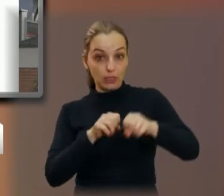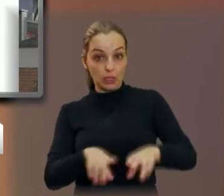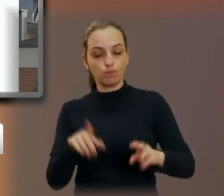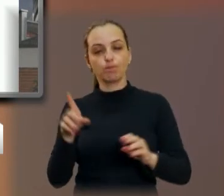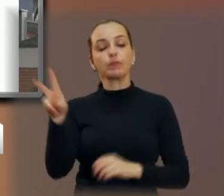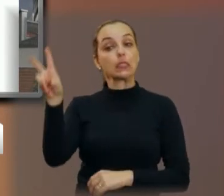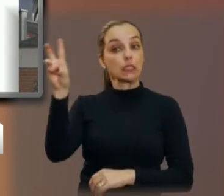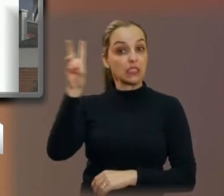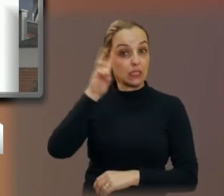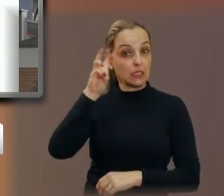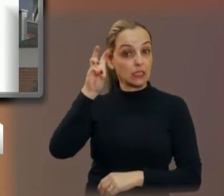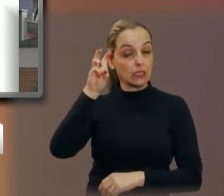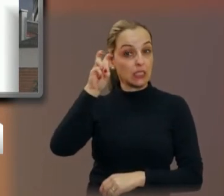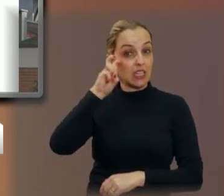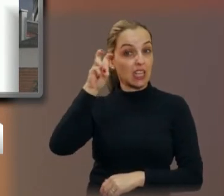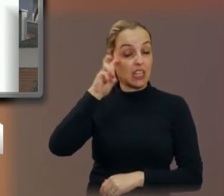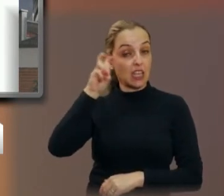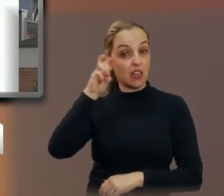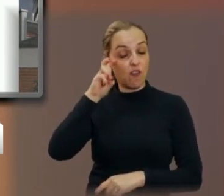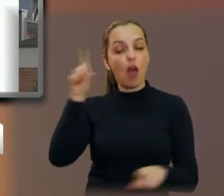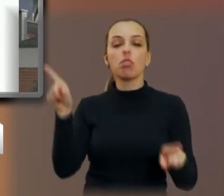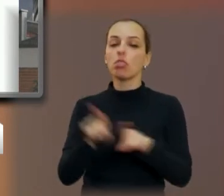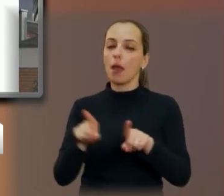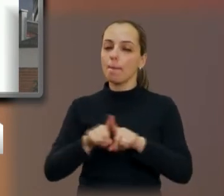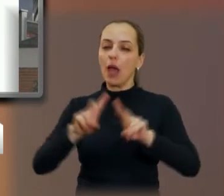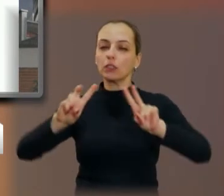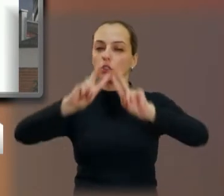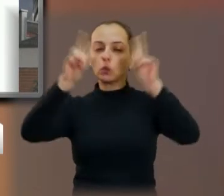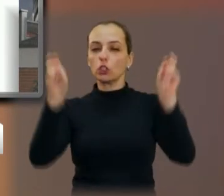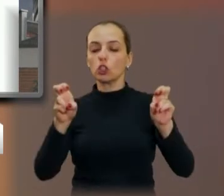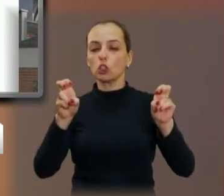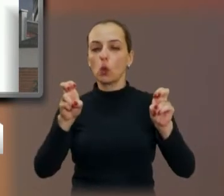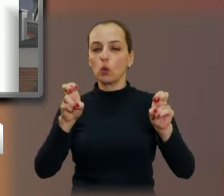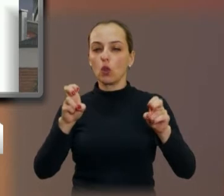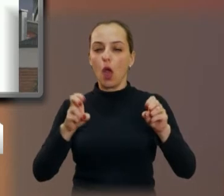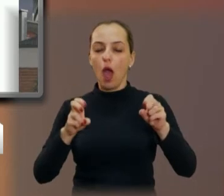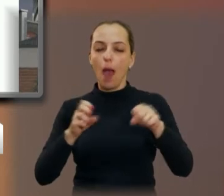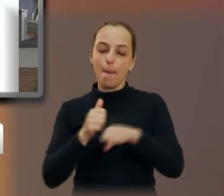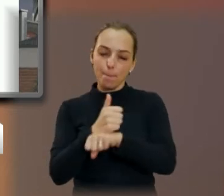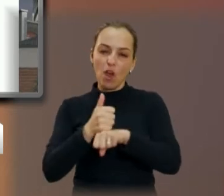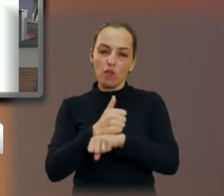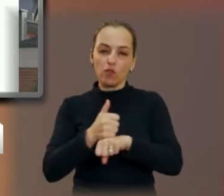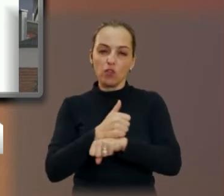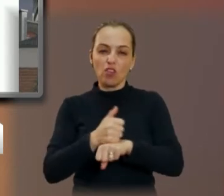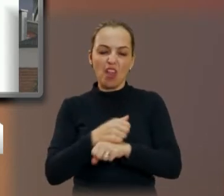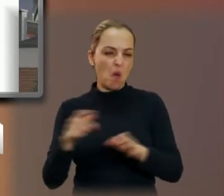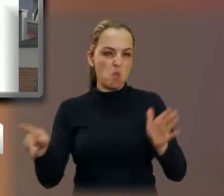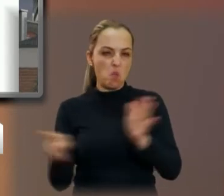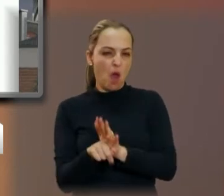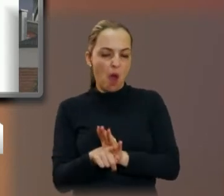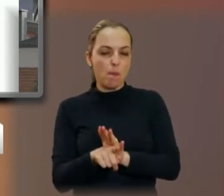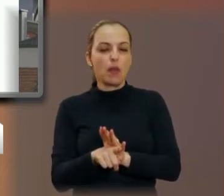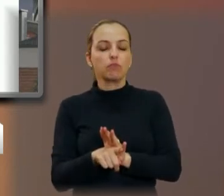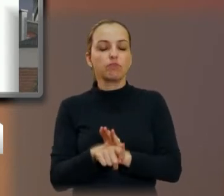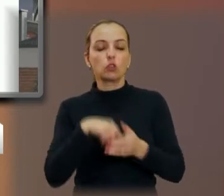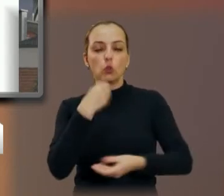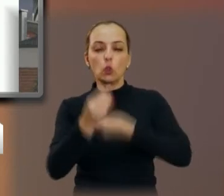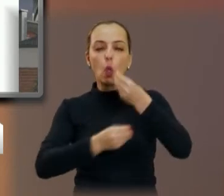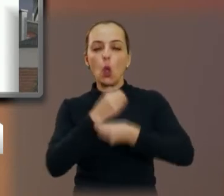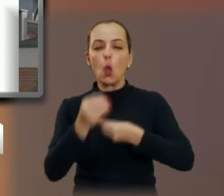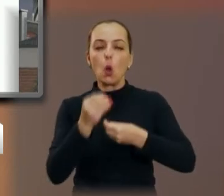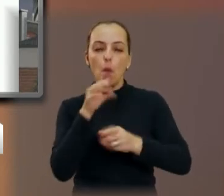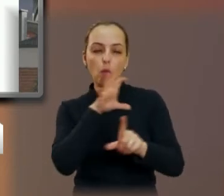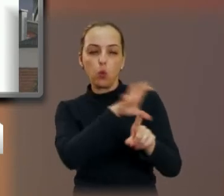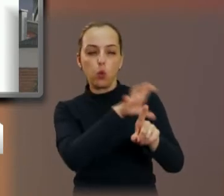-feira, também live no Instagram, na parte da tarde, Profissão Influencer e Produtor de Conteúdo, Solução durante a pandemia e Papel Fundamental de